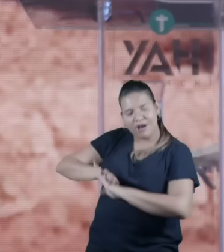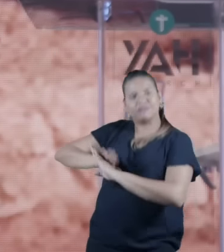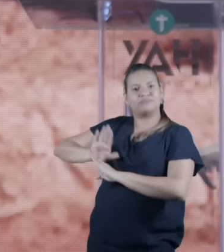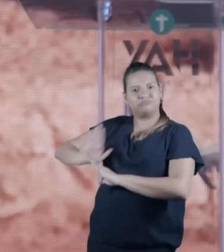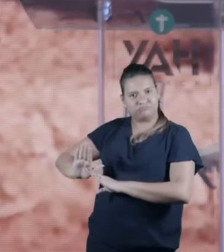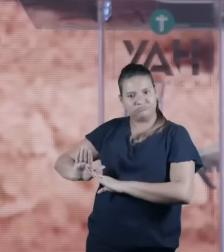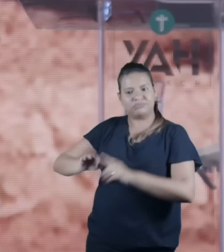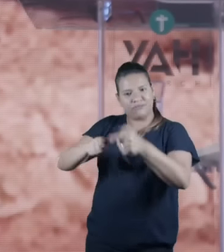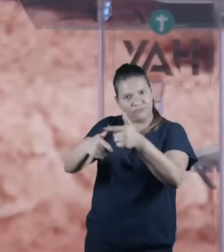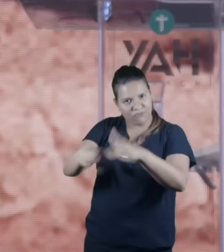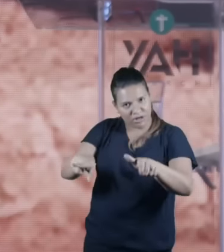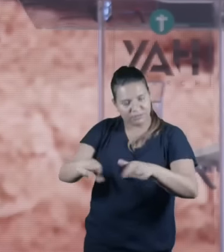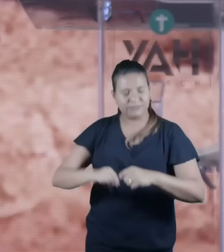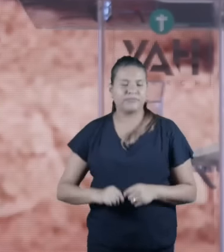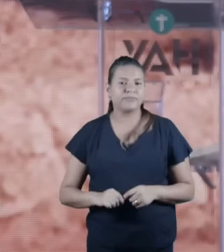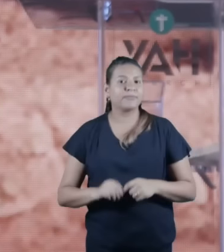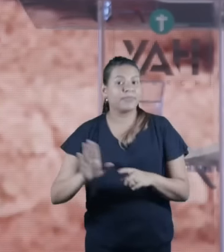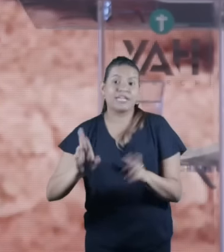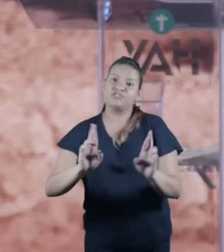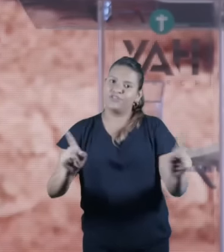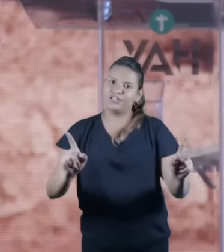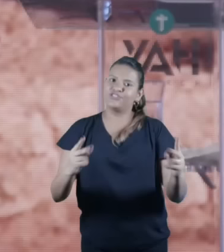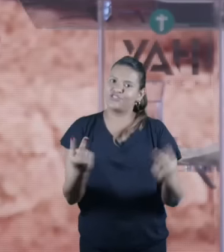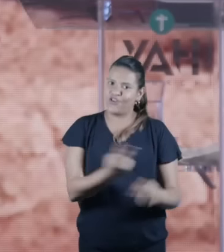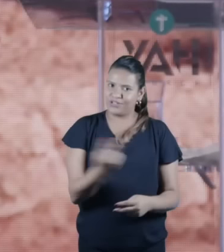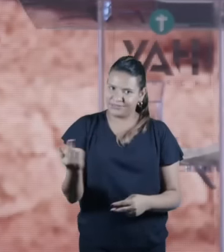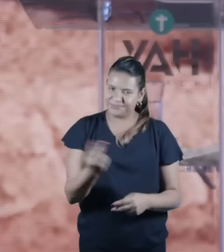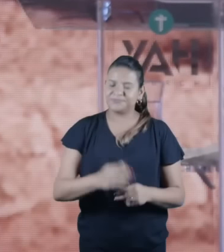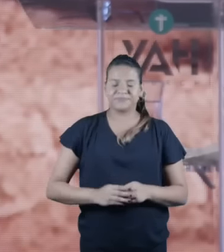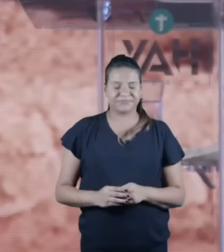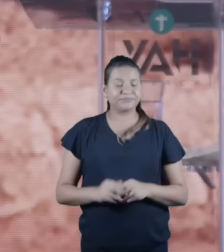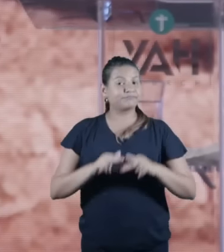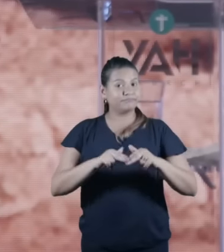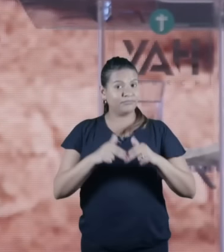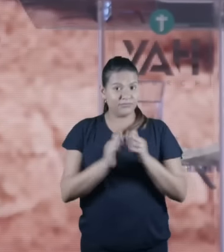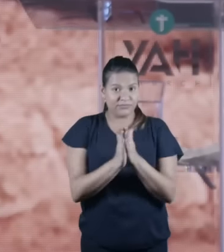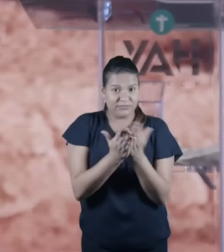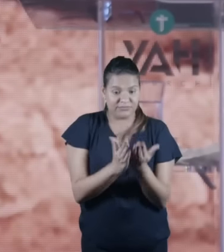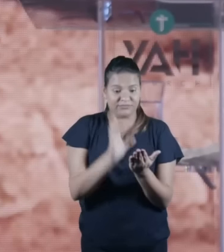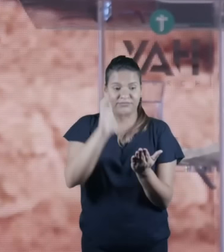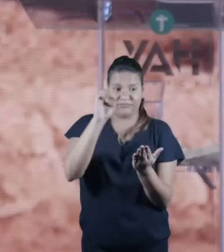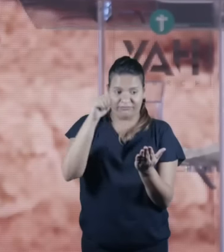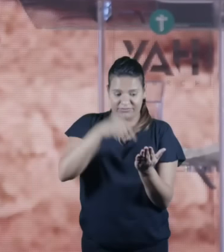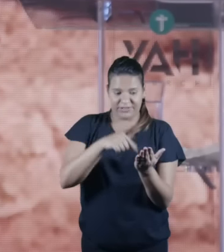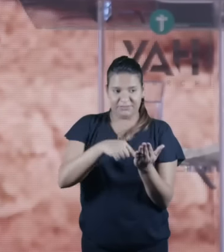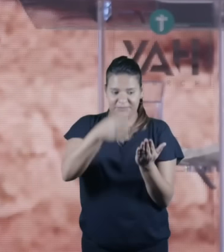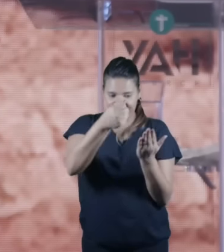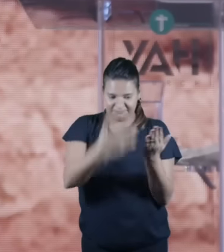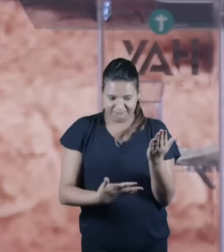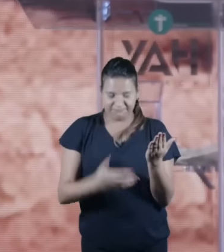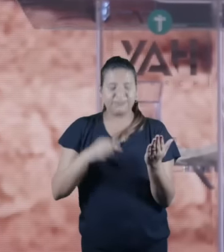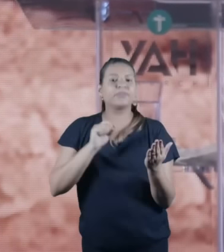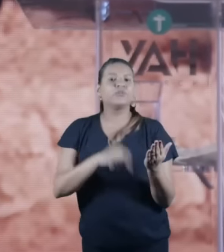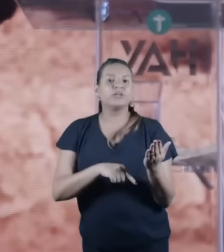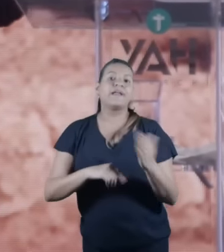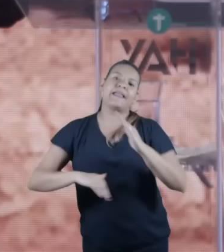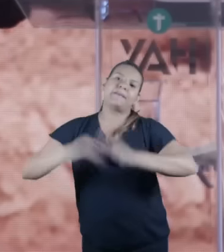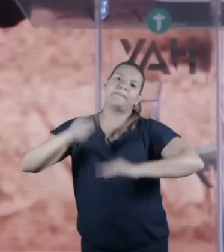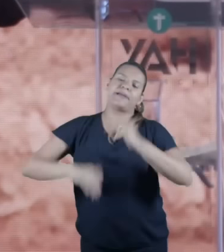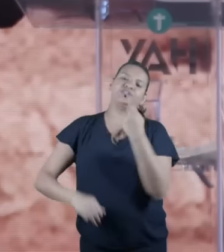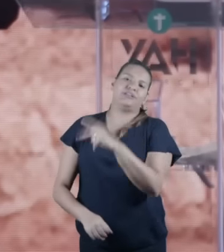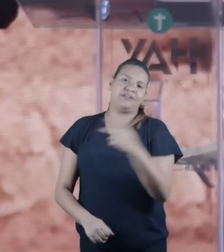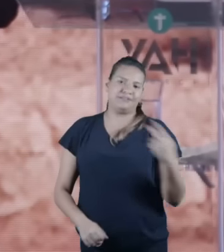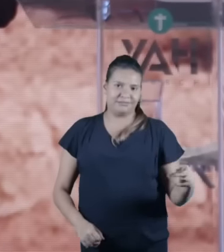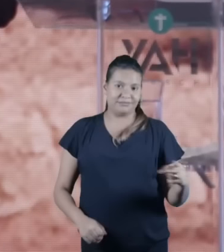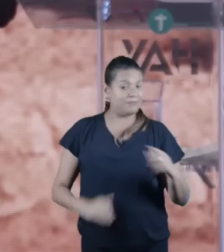quando a bíblia foi escrita o novo testamento foi escrito foi escrito para pessoas que conheciam essa tradição porque quando a bíblia fala um sepulcro